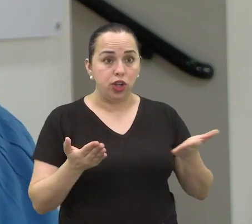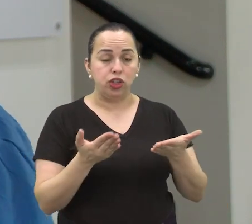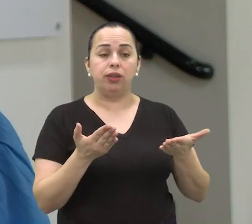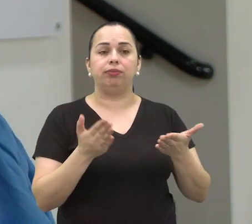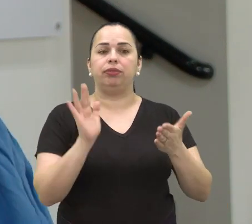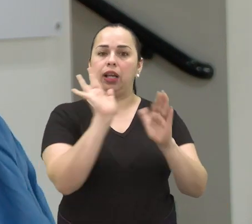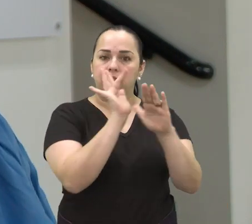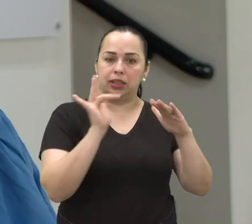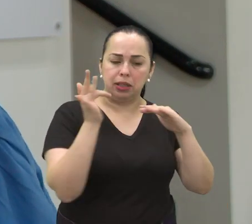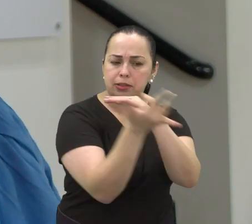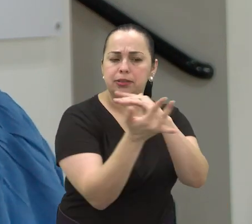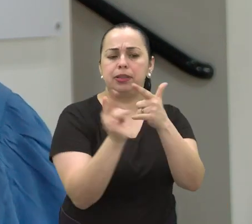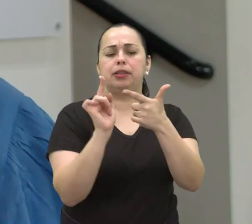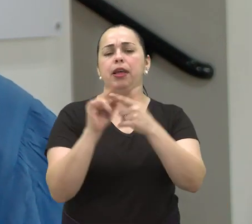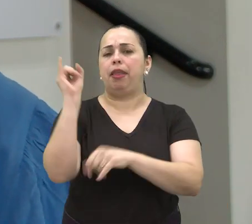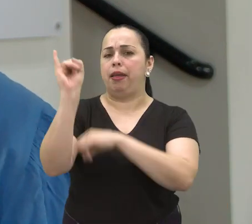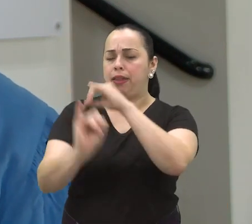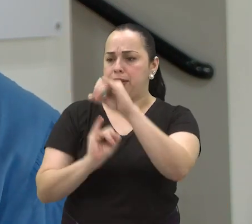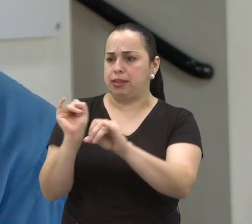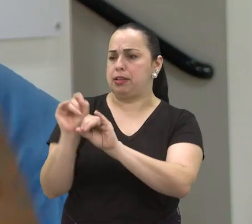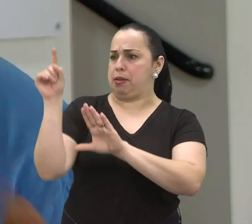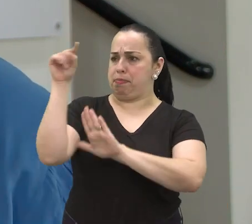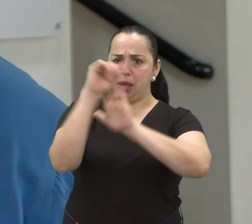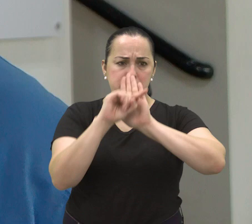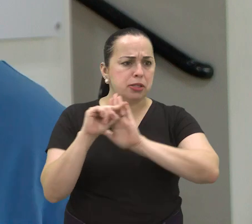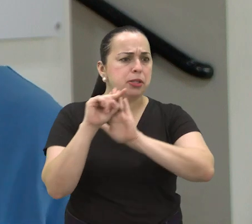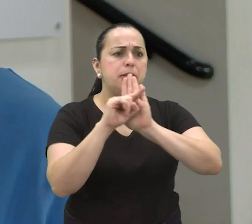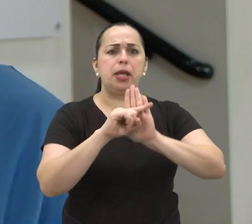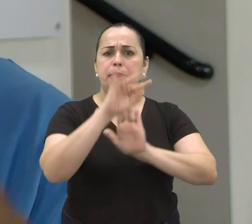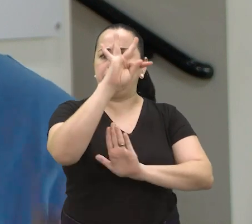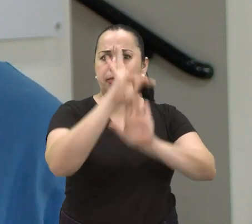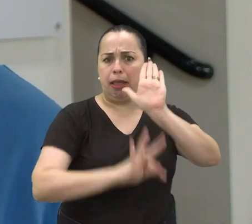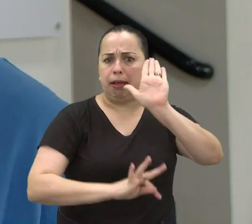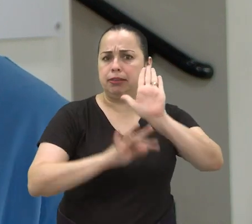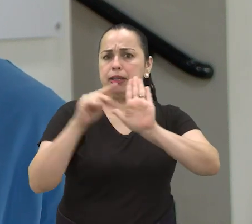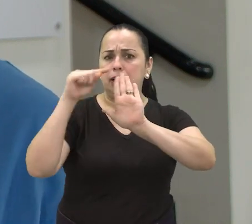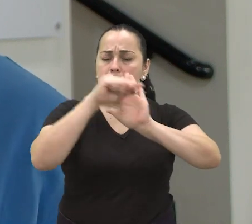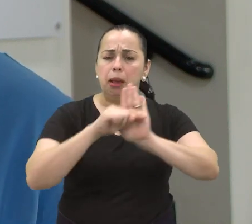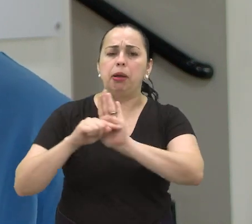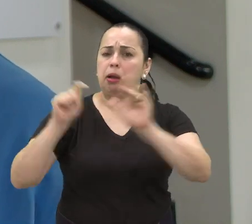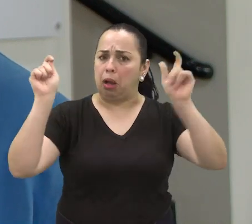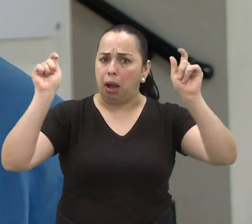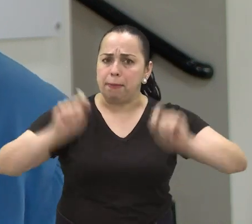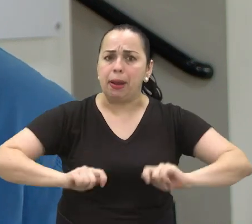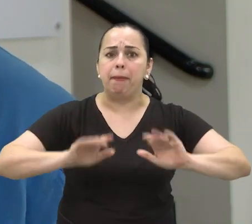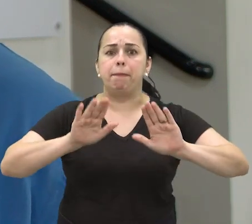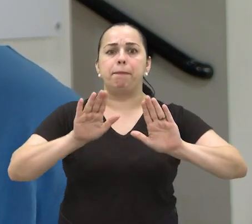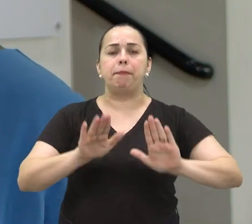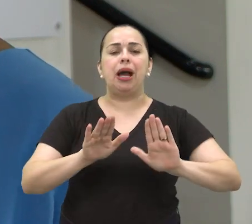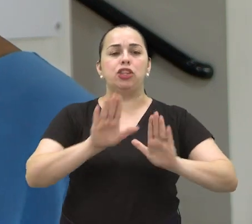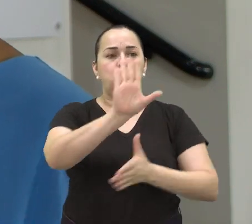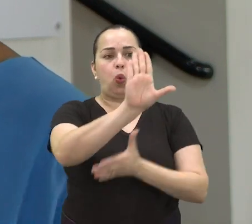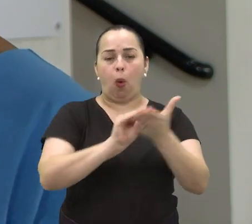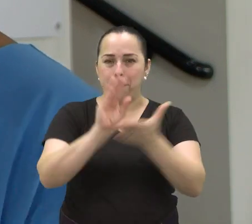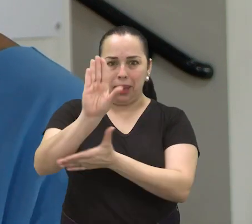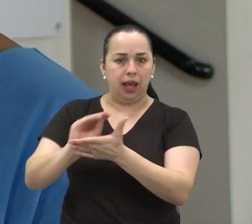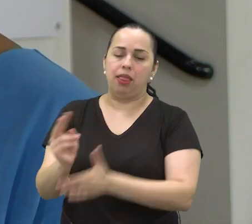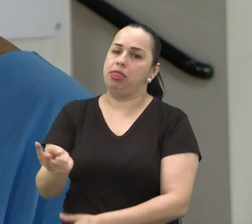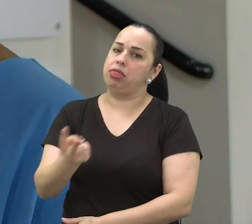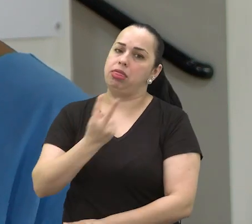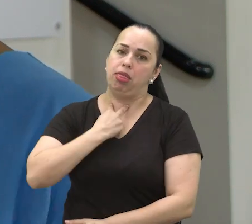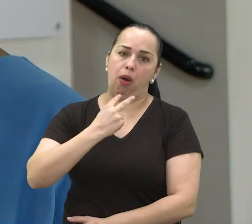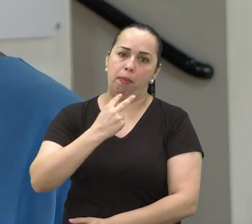mediática, você pode ler vários textos, achar vários textos, mas isso não te permite que você